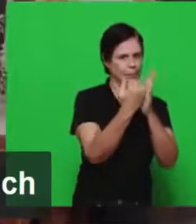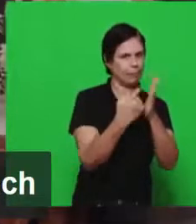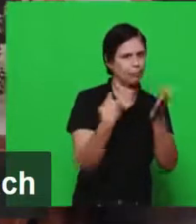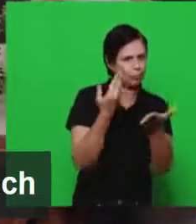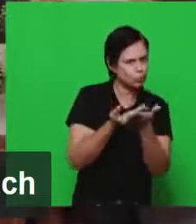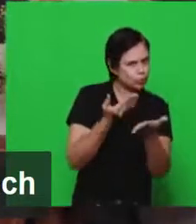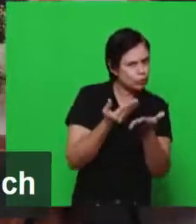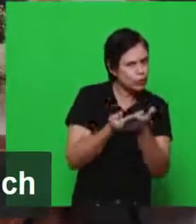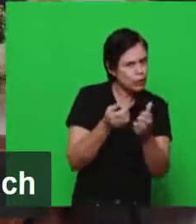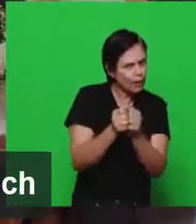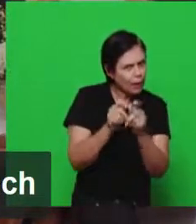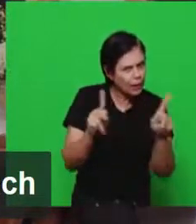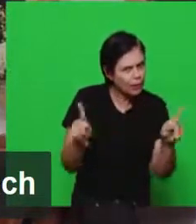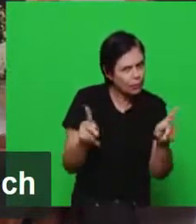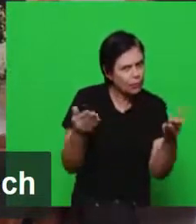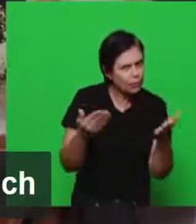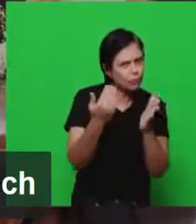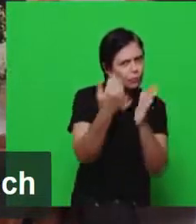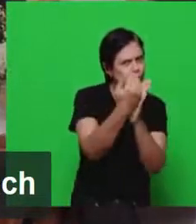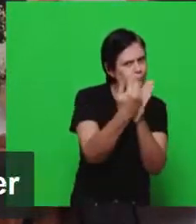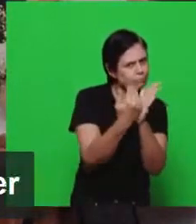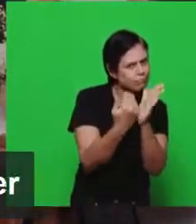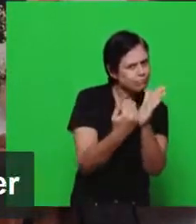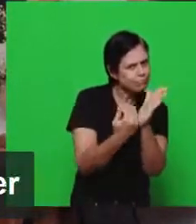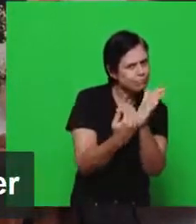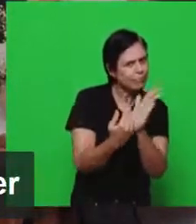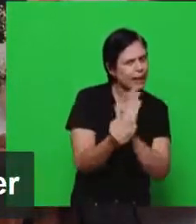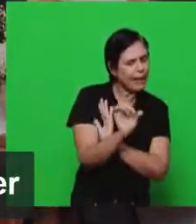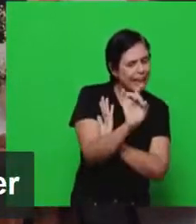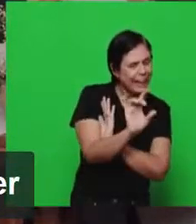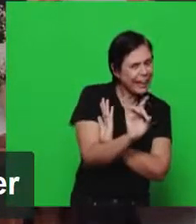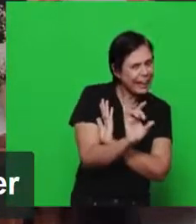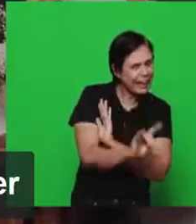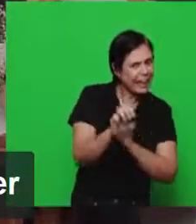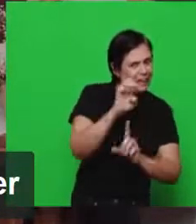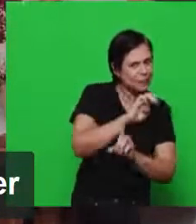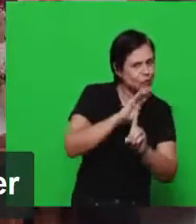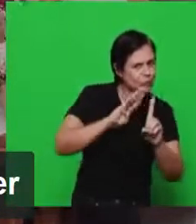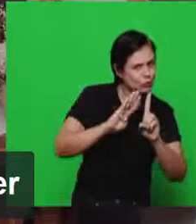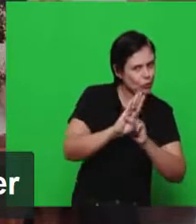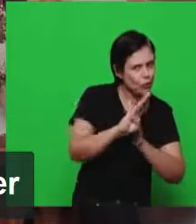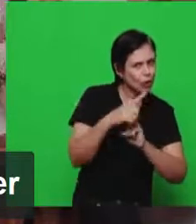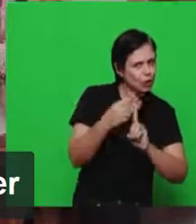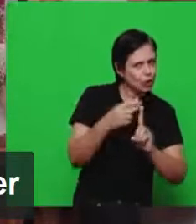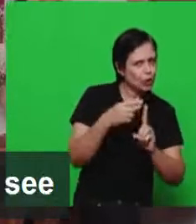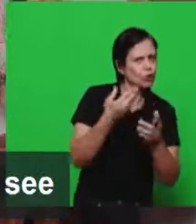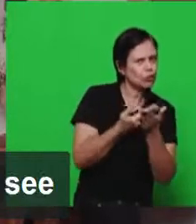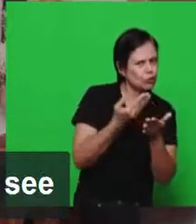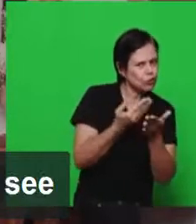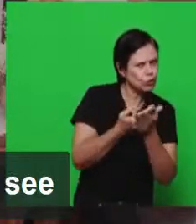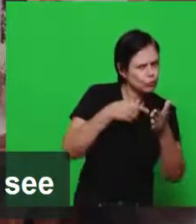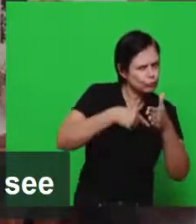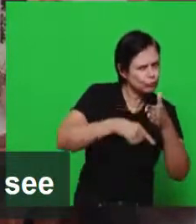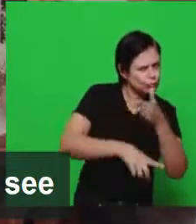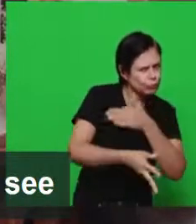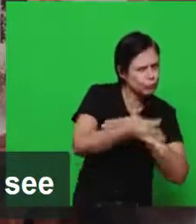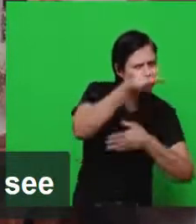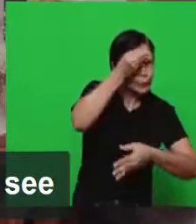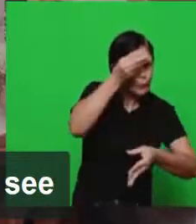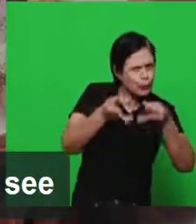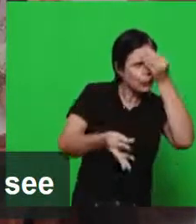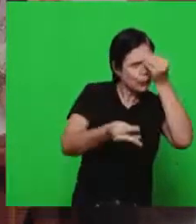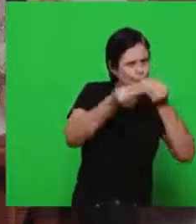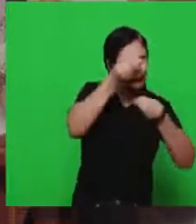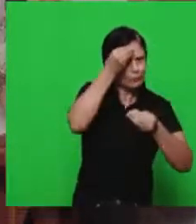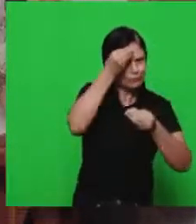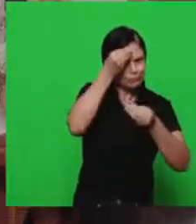de Apocalipse, onde estamos a cada escola bíblica nos aprofundando cada vez mais neste assunto. E hoje os